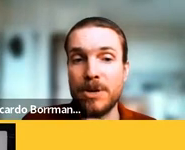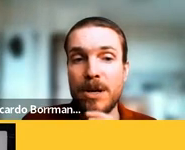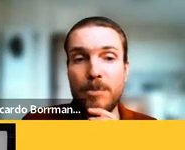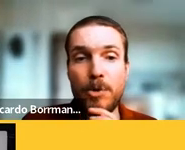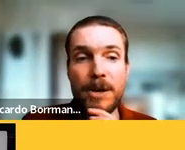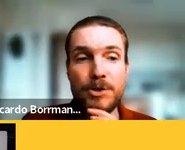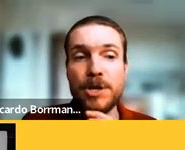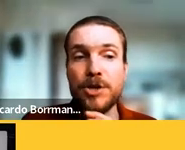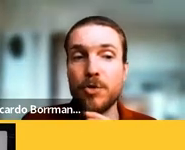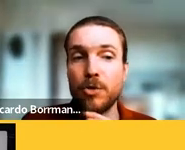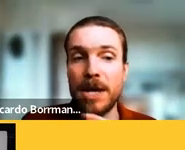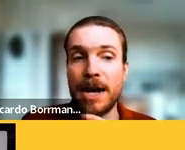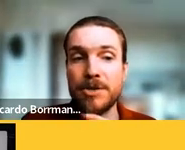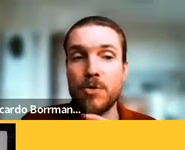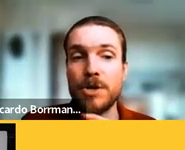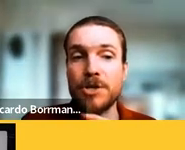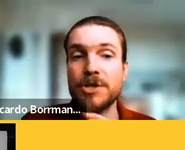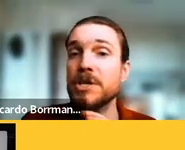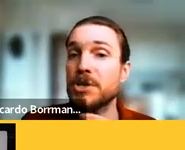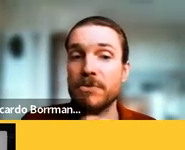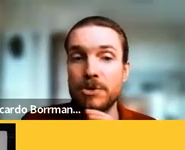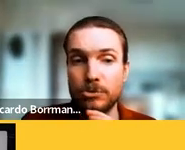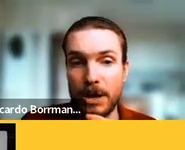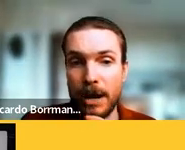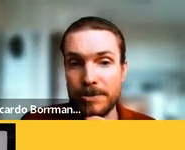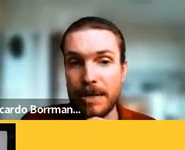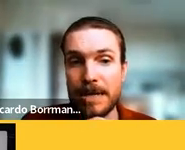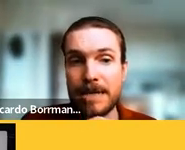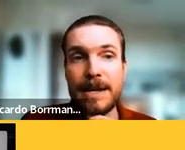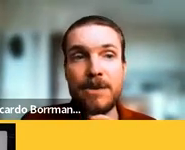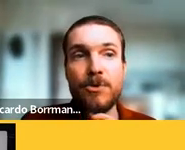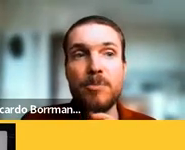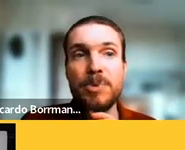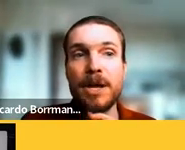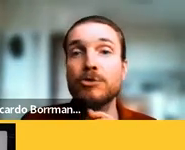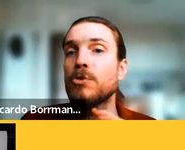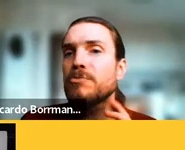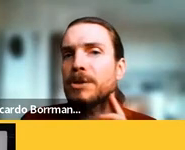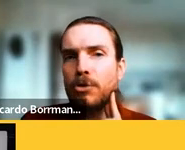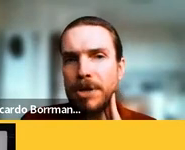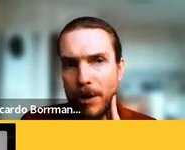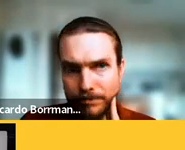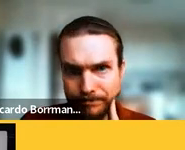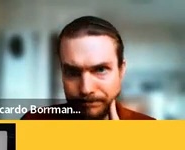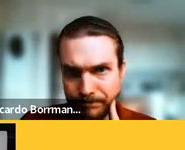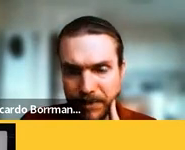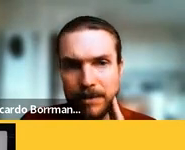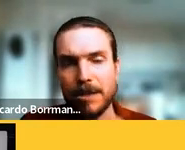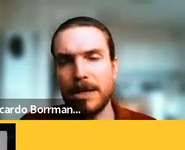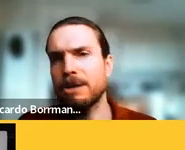europeus por meio de políticas coloniais e de conquistas científicas e culturais Selim foi um pioneiro do movimento colonial